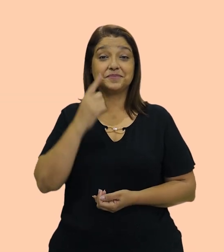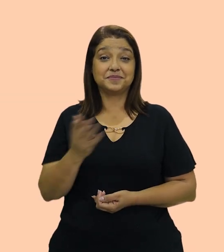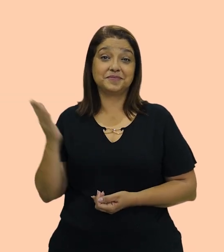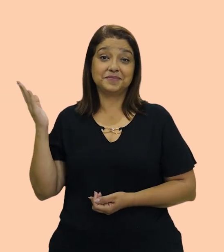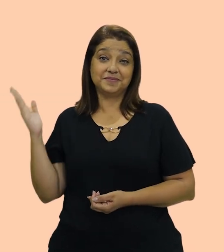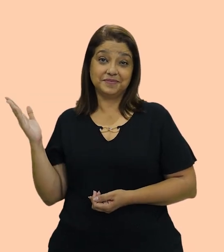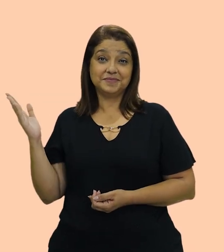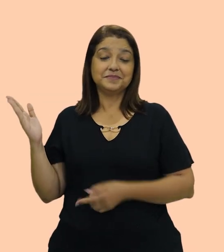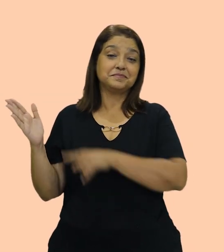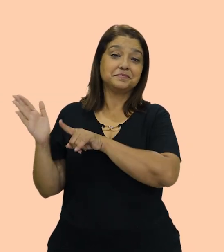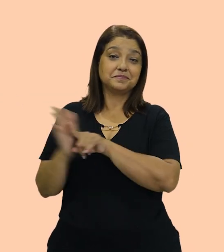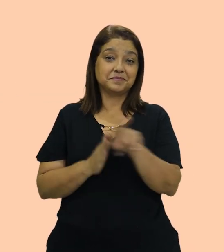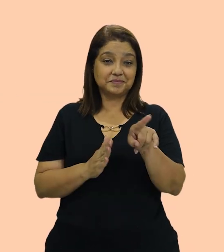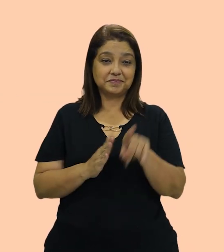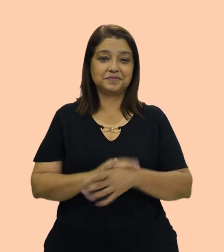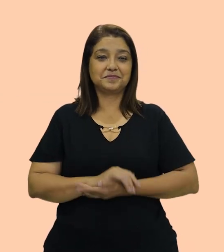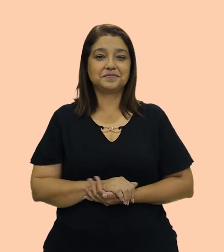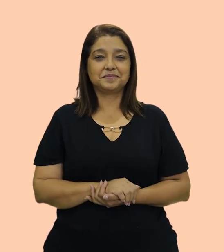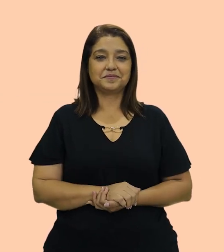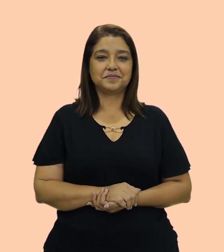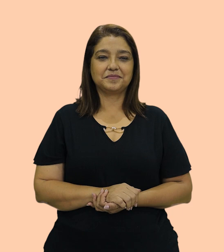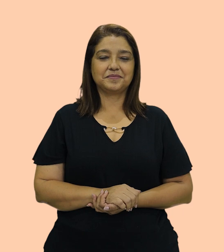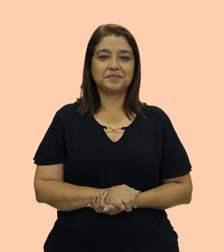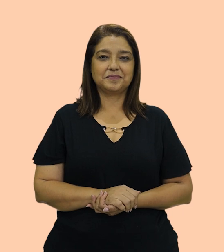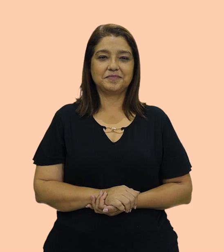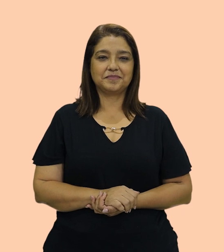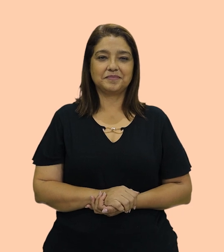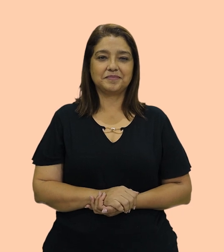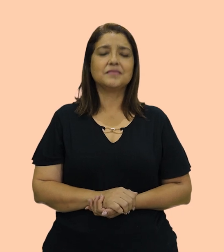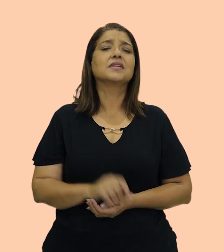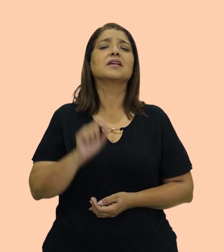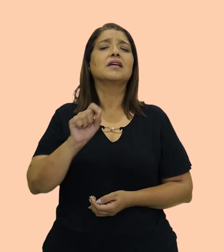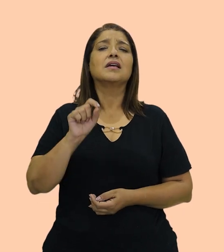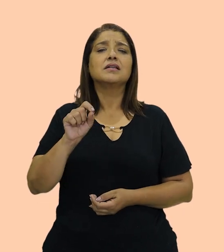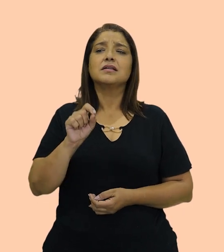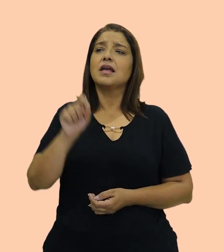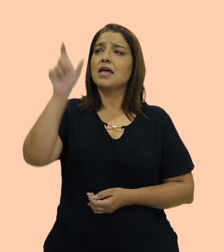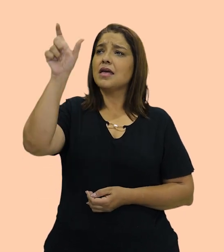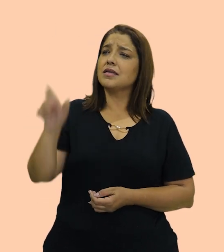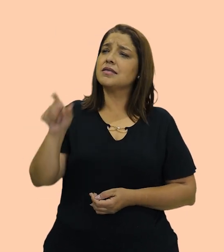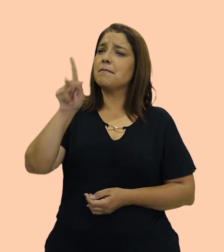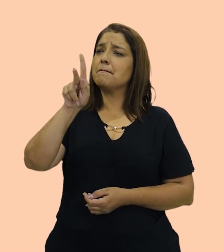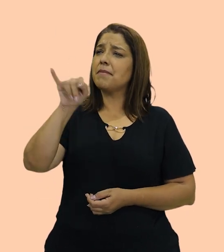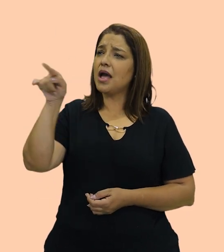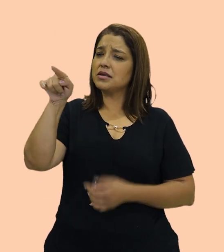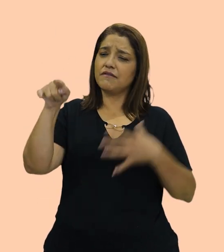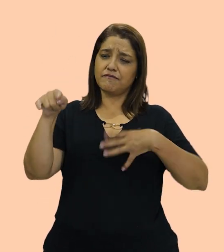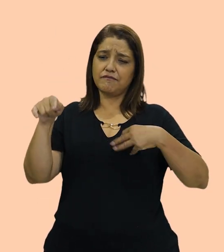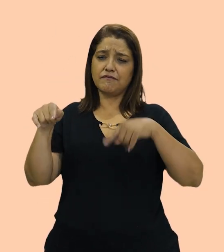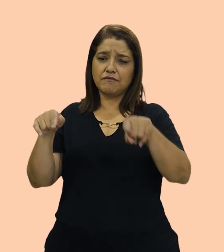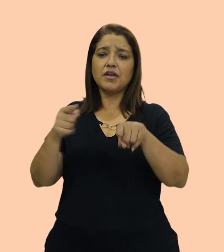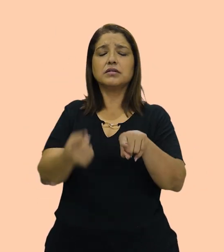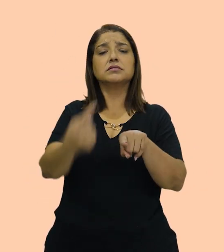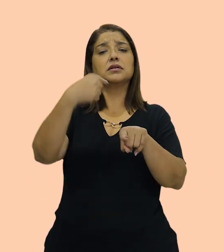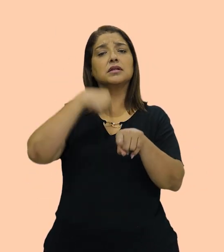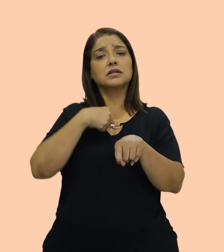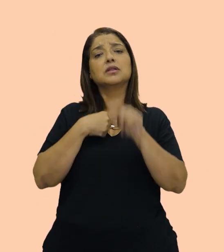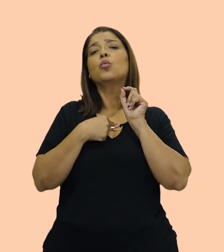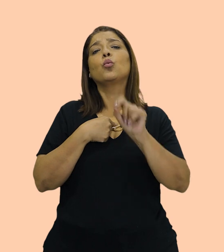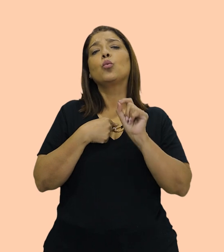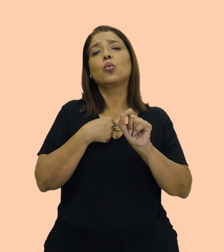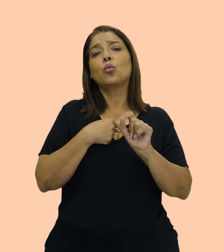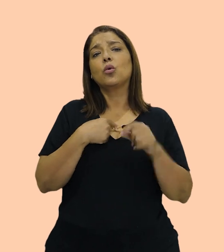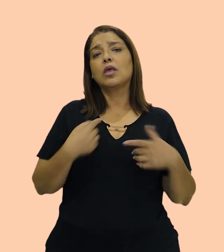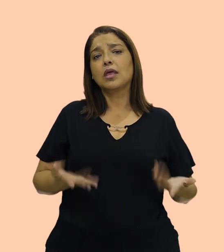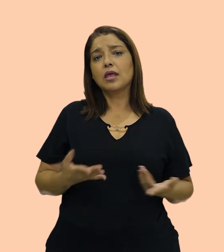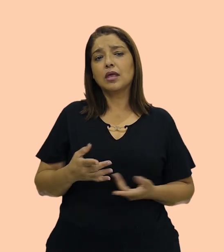Your parents' daughter is your? Então, a filha dos seus pais. O que ela é sua? Sua cousin,